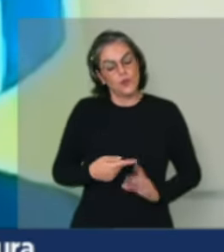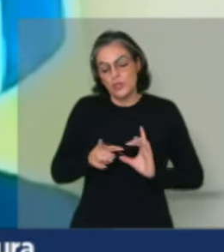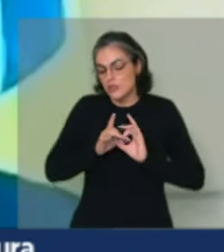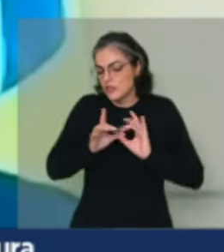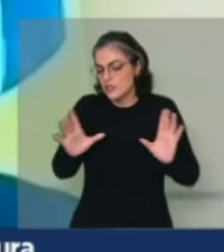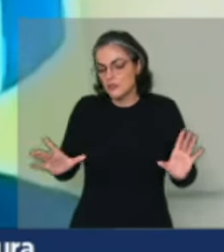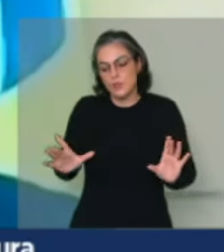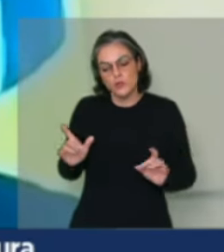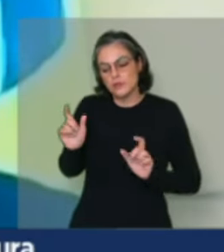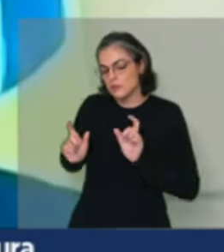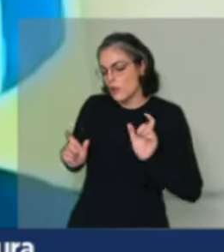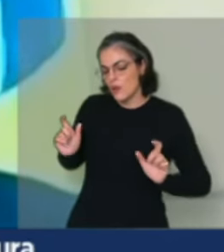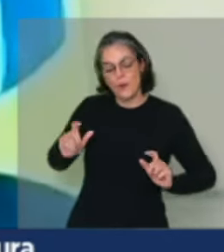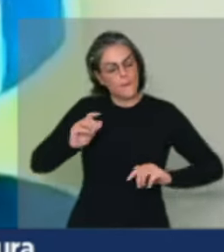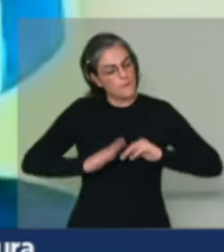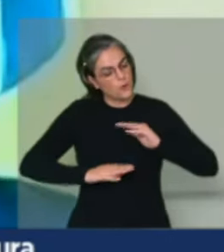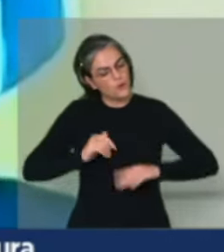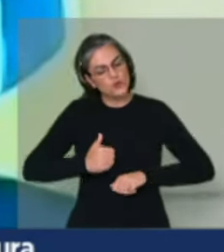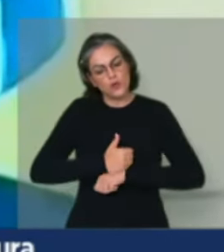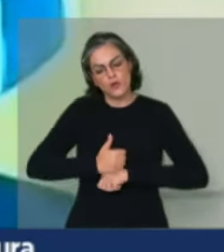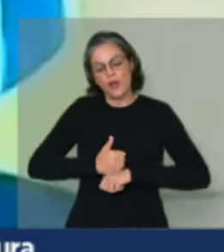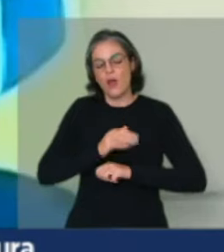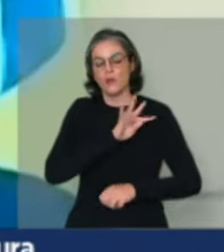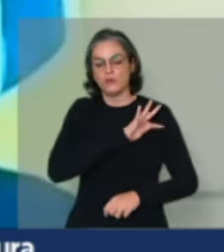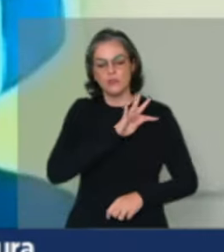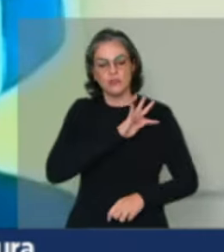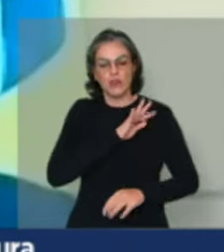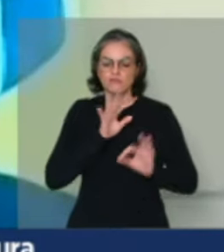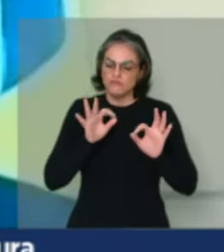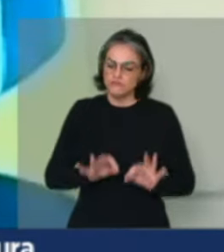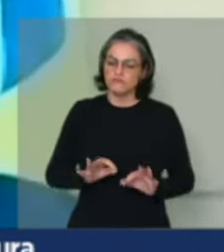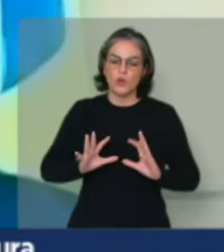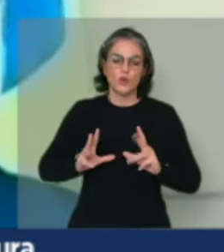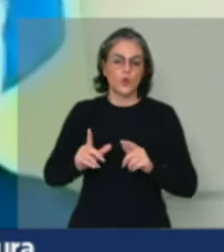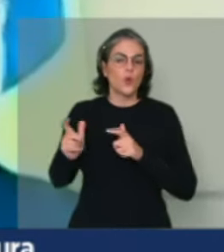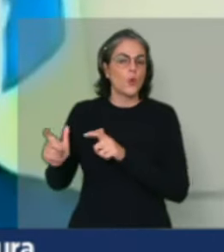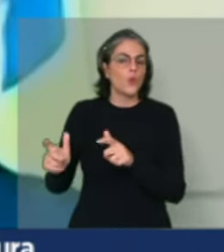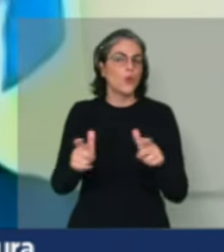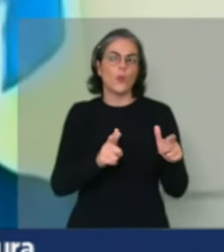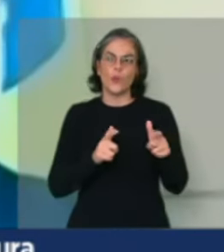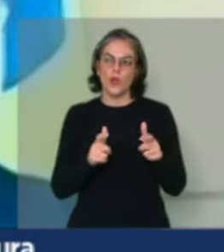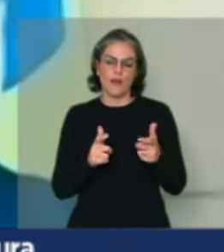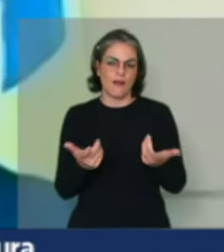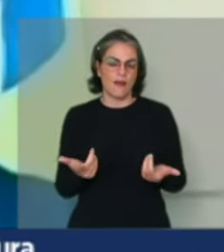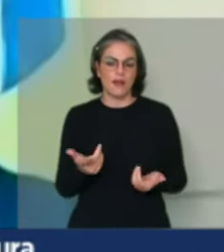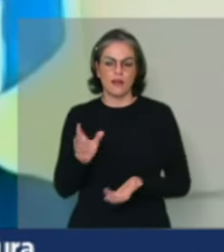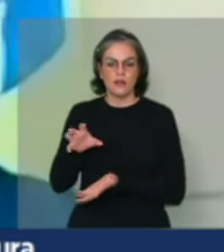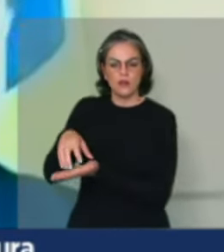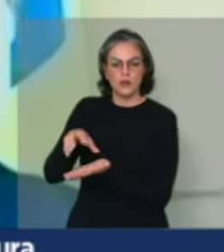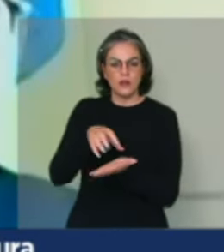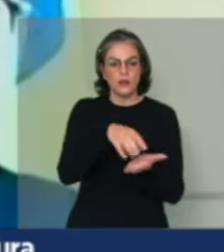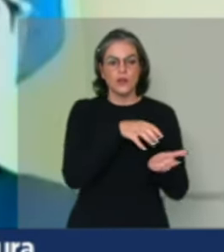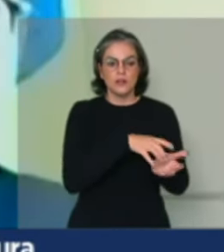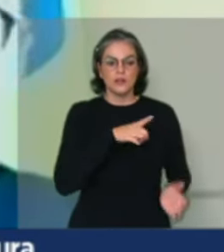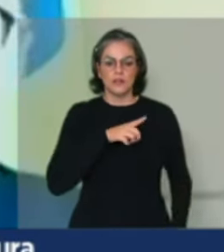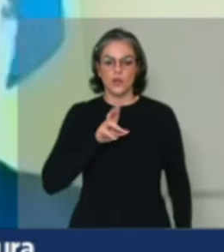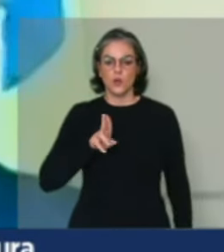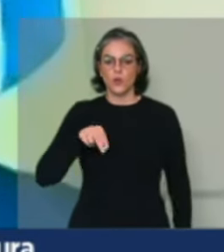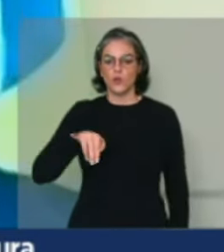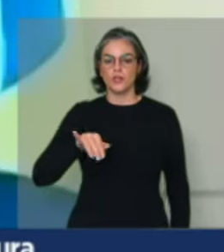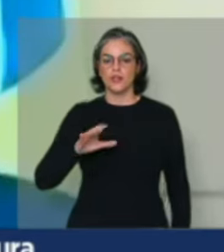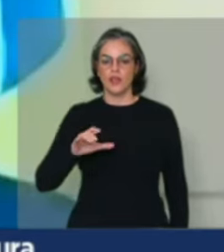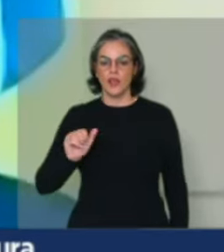nossos técnicos, tenho certeza que todas as nossas unidades, eu estou vendo aqui a Unicaf, a Unicaf com certeza